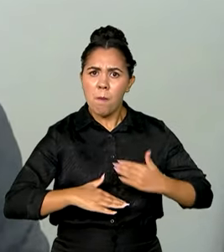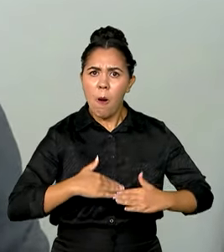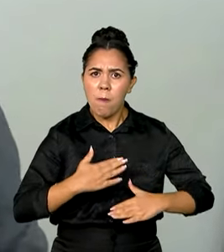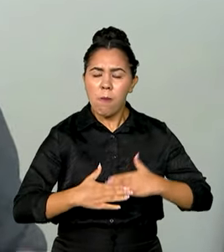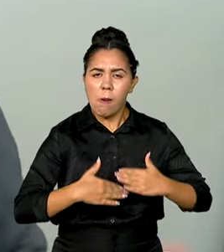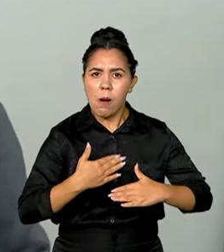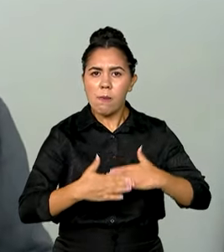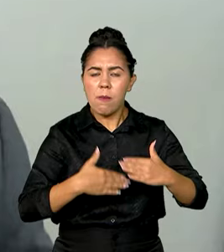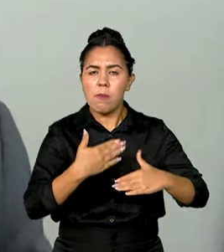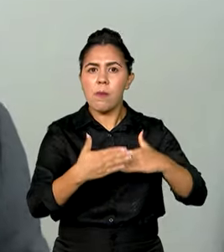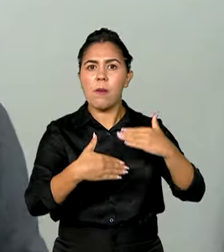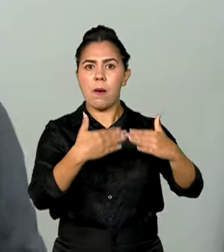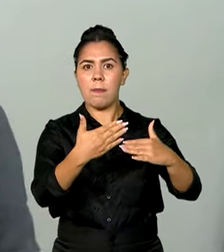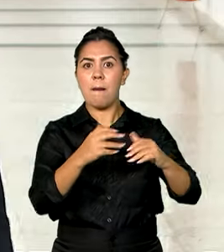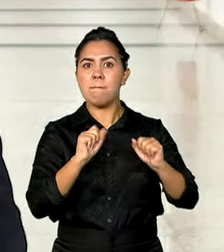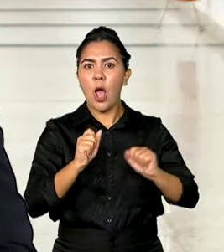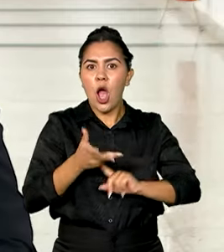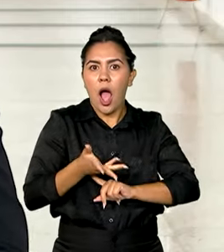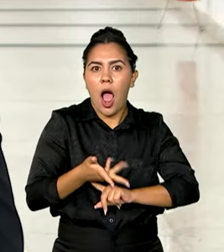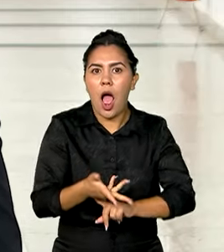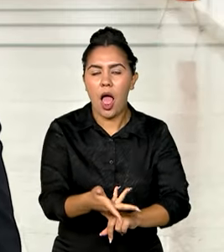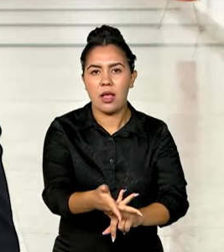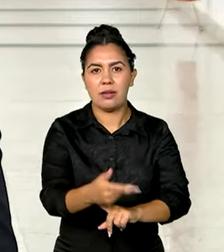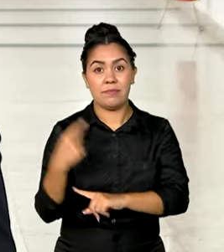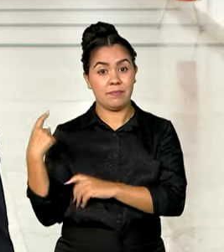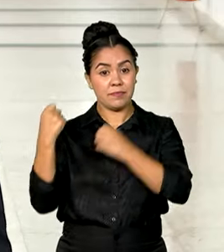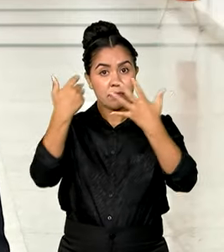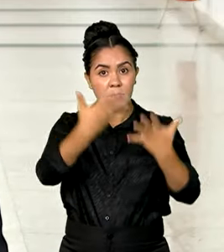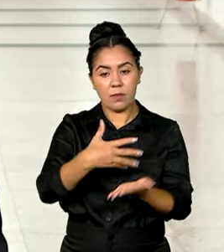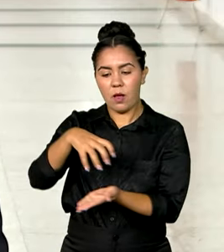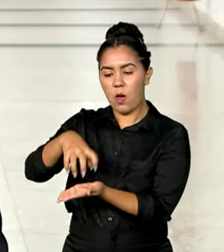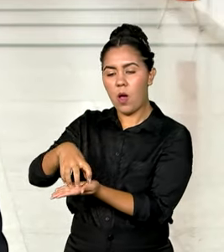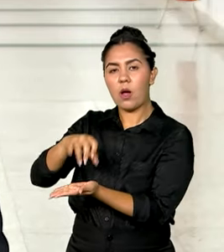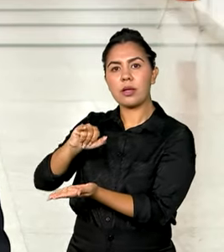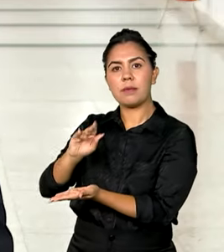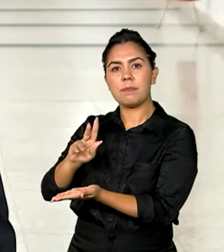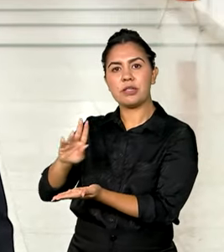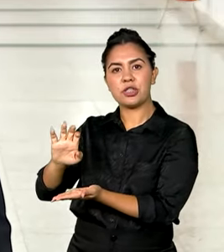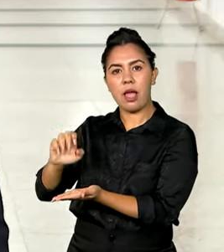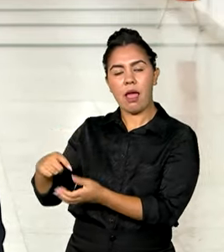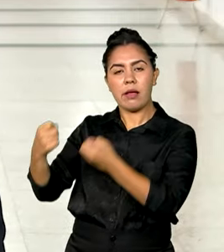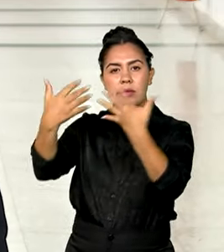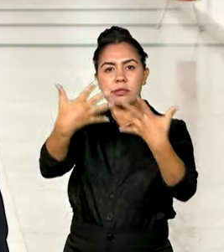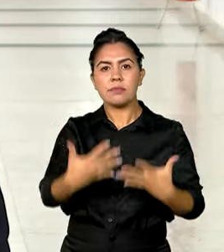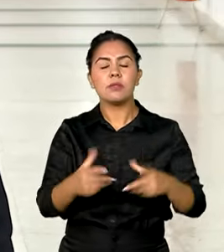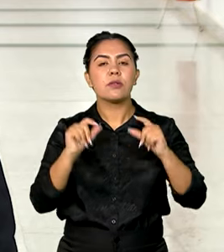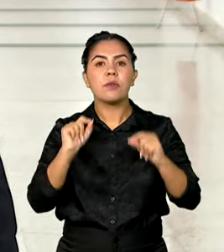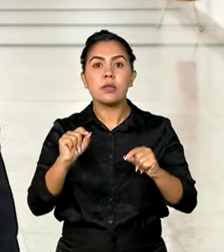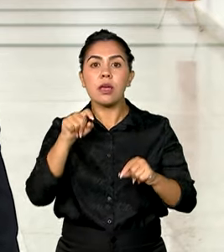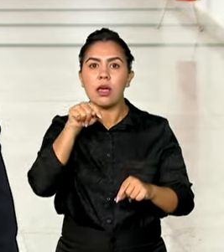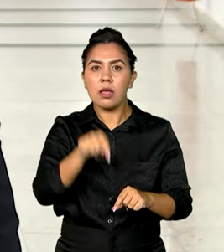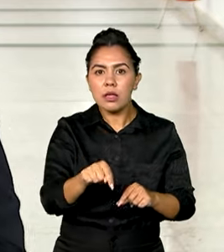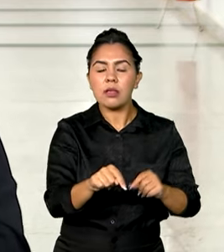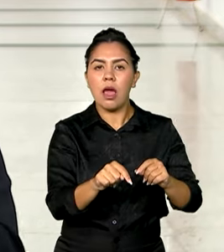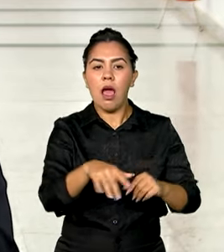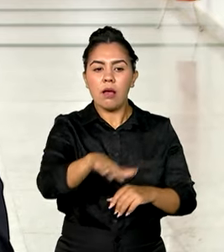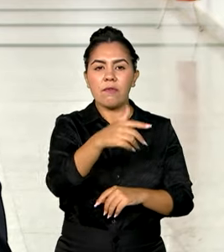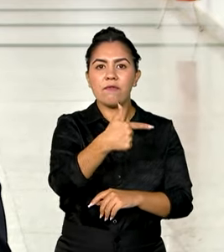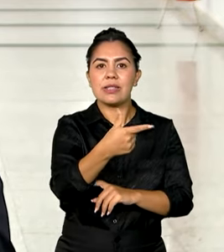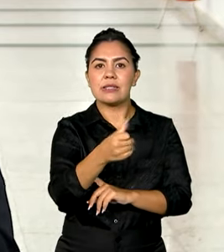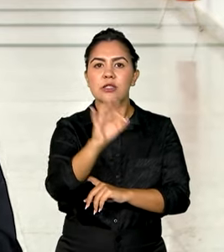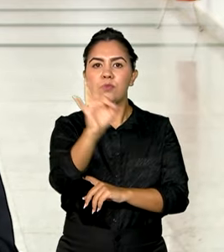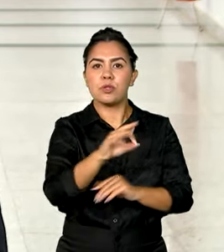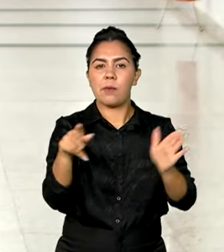semestre deve, inclusive, se acelerar. De acordo com o IBGE, a indústria brasileira representa 26% do PIB. O